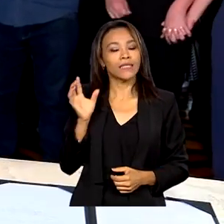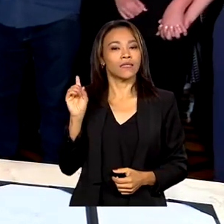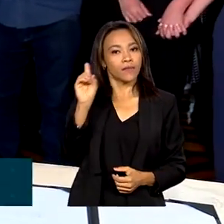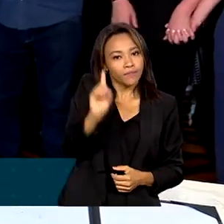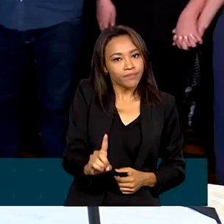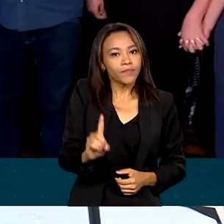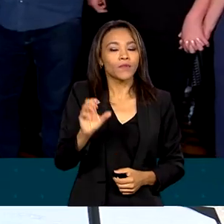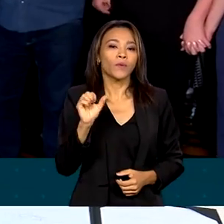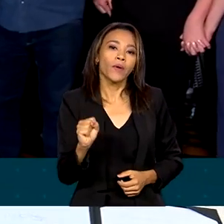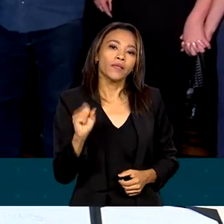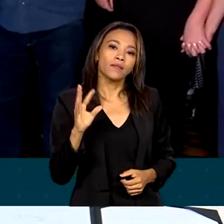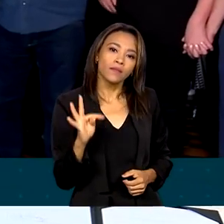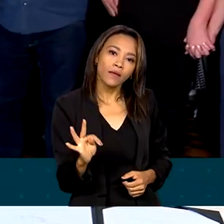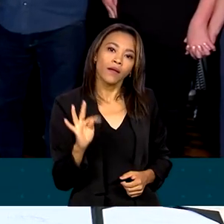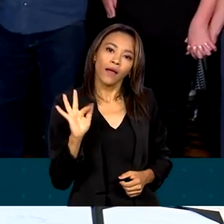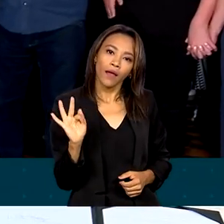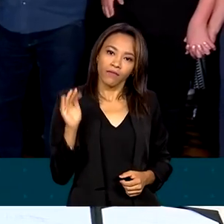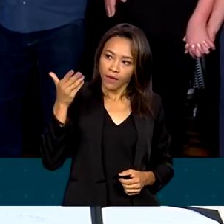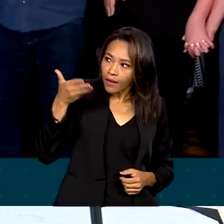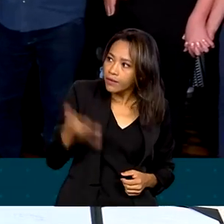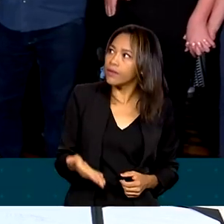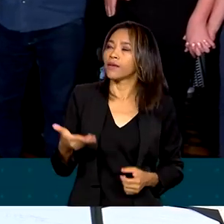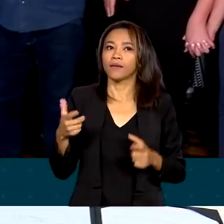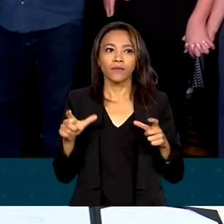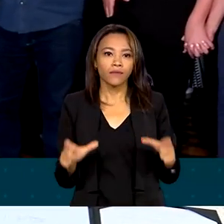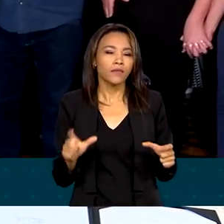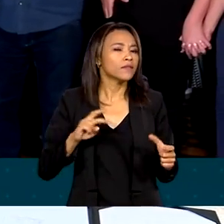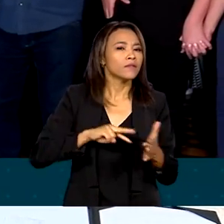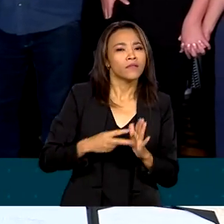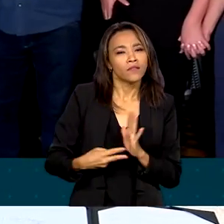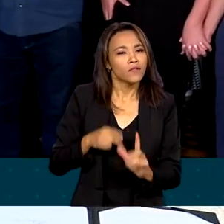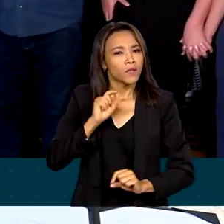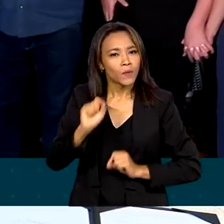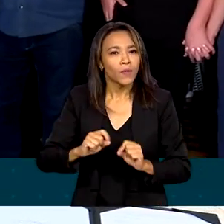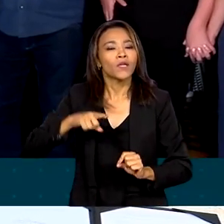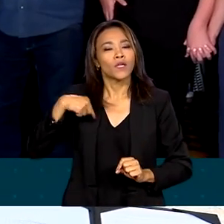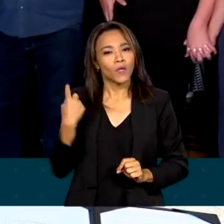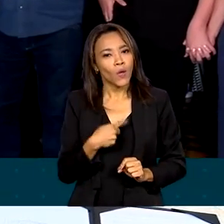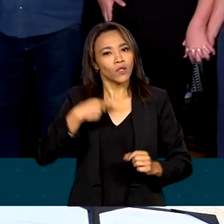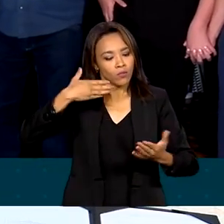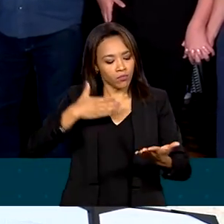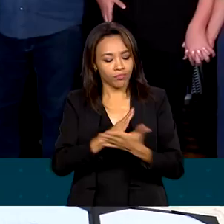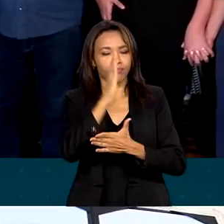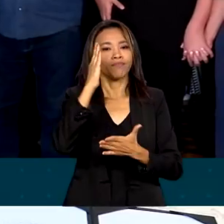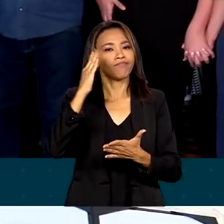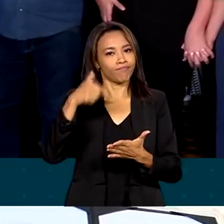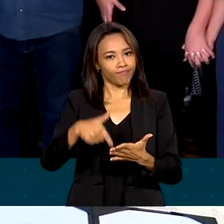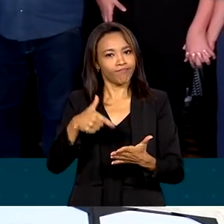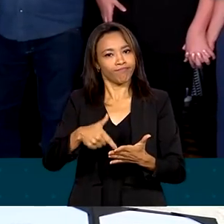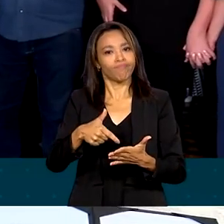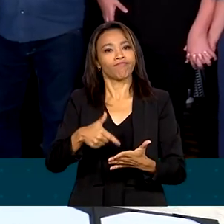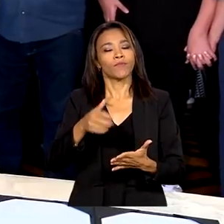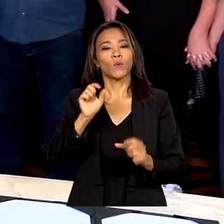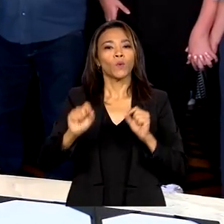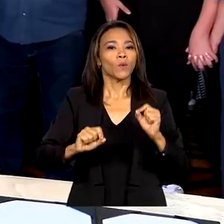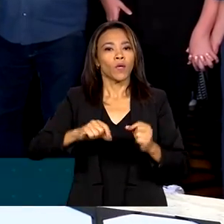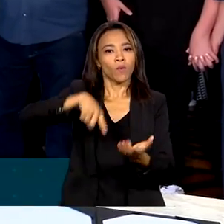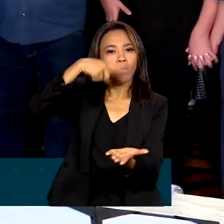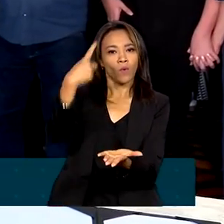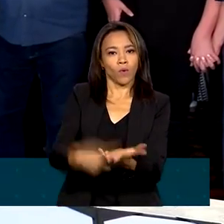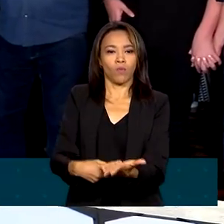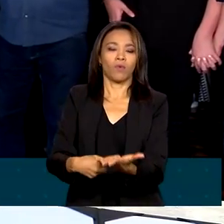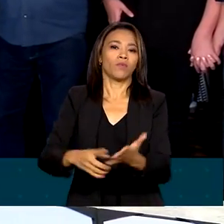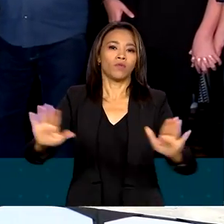aqui significa que nós estamos homologando judicialmente um acordo